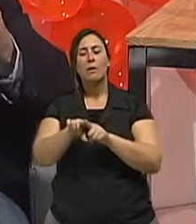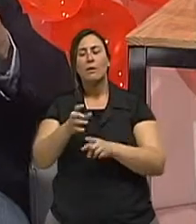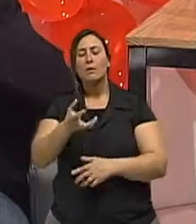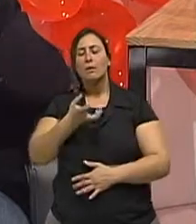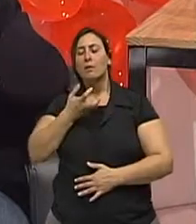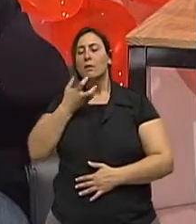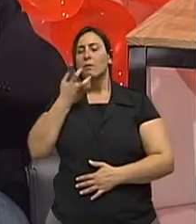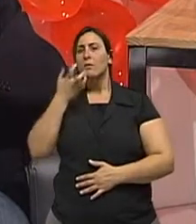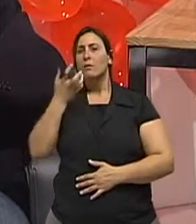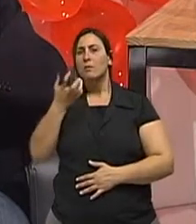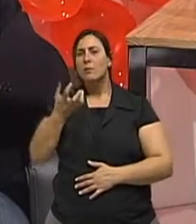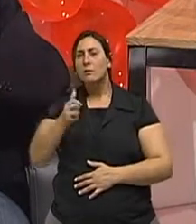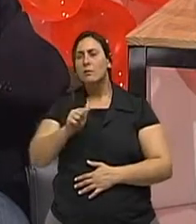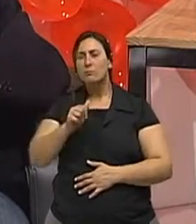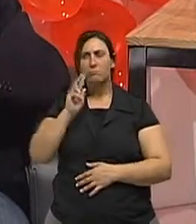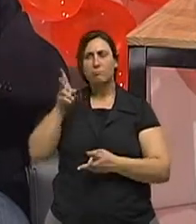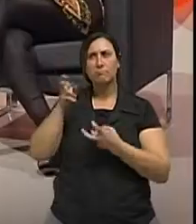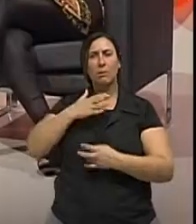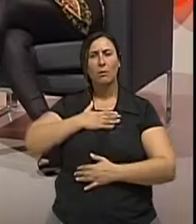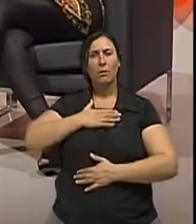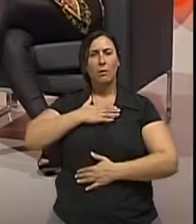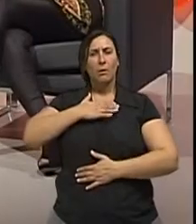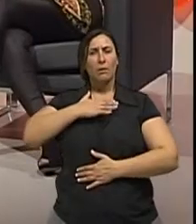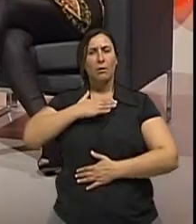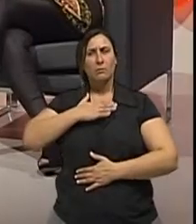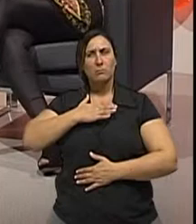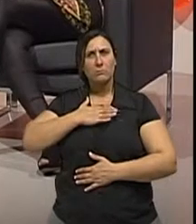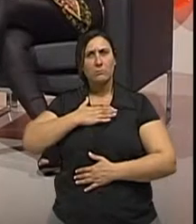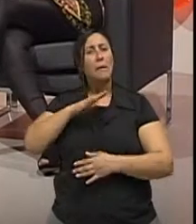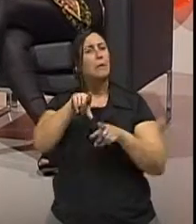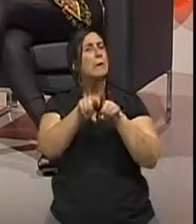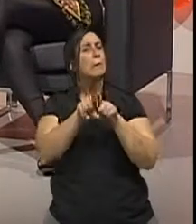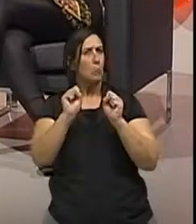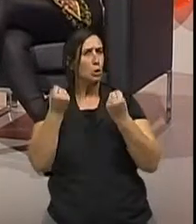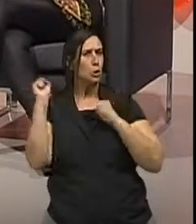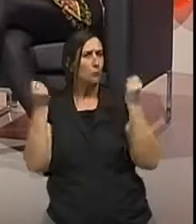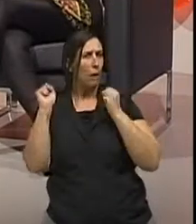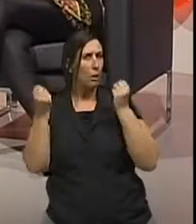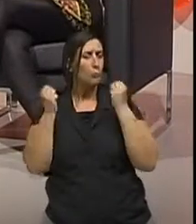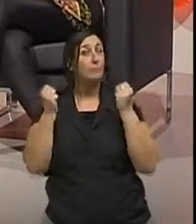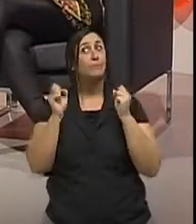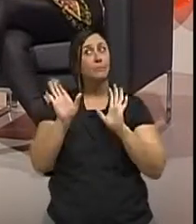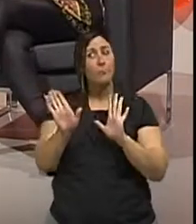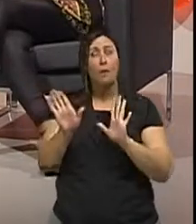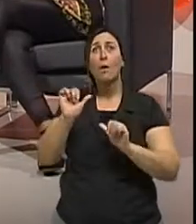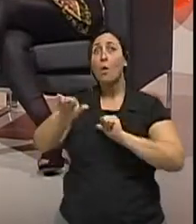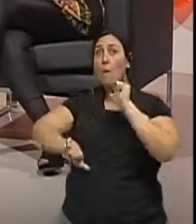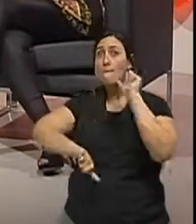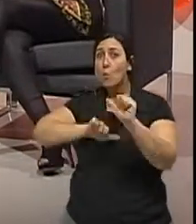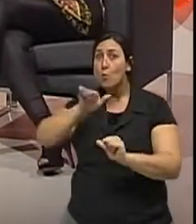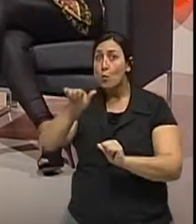tarefas. E o contrário também, o contrário também de mais agitado? Quando há mudança no